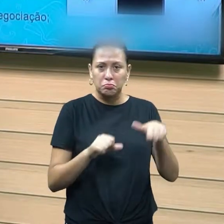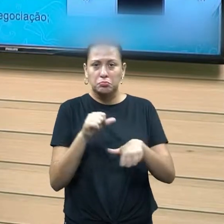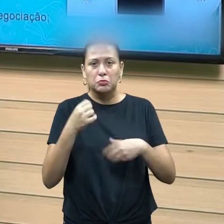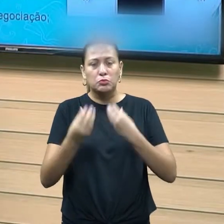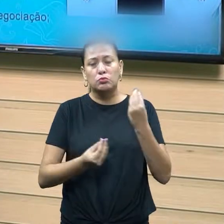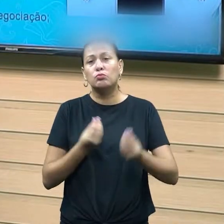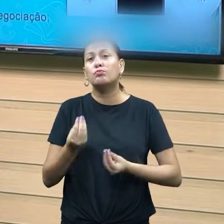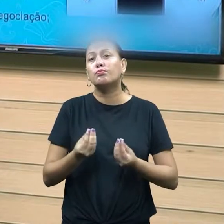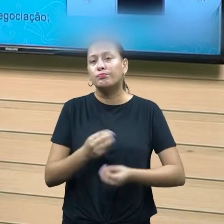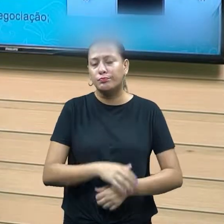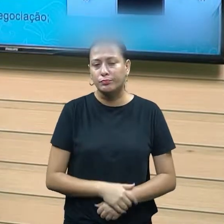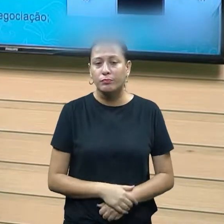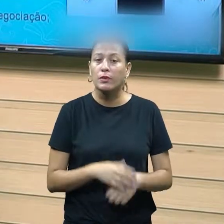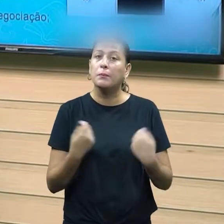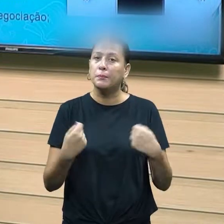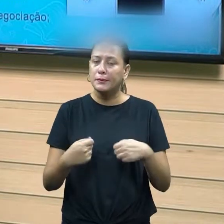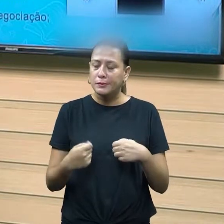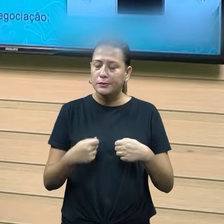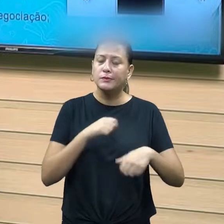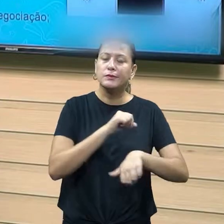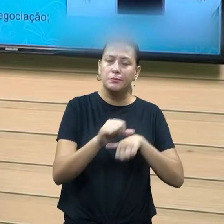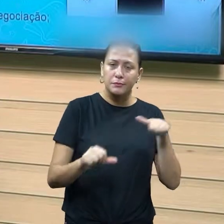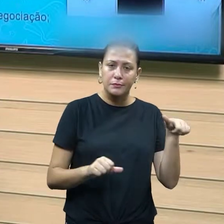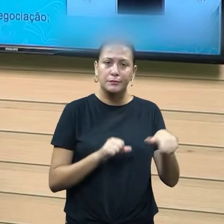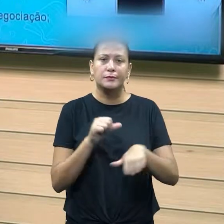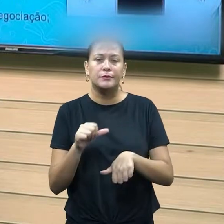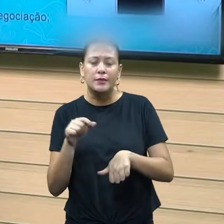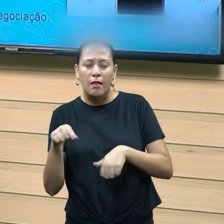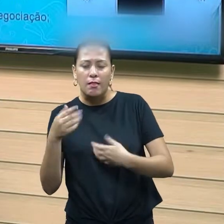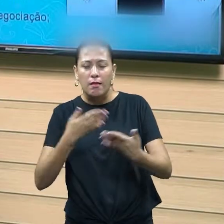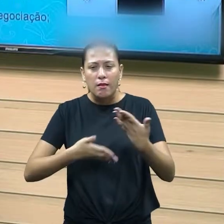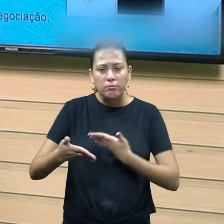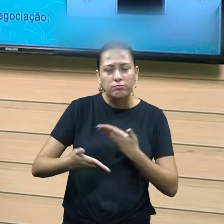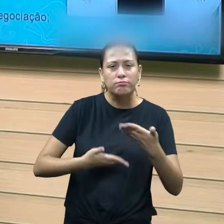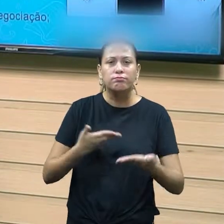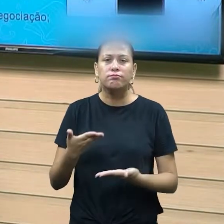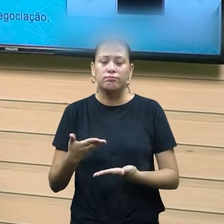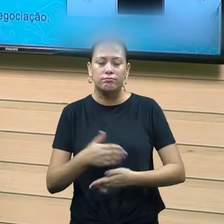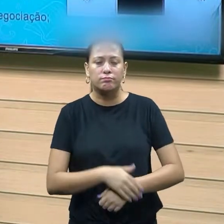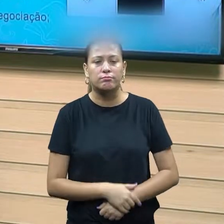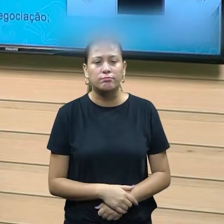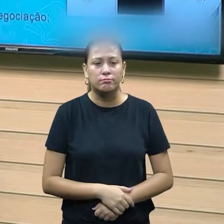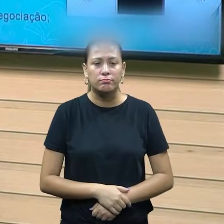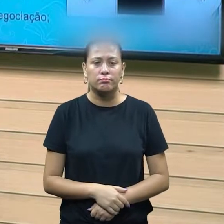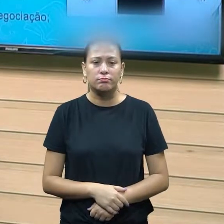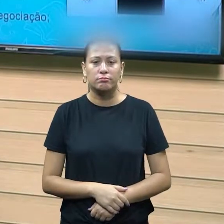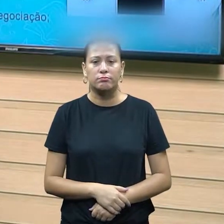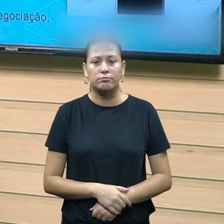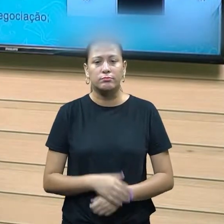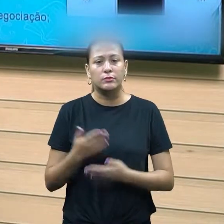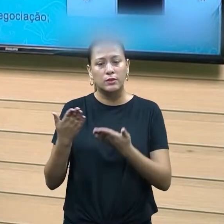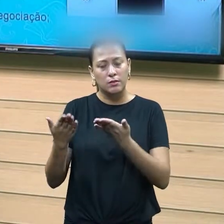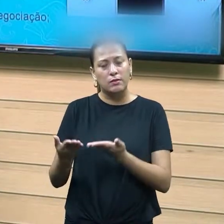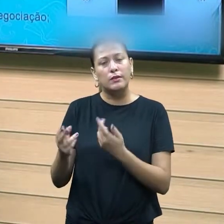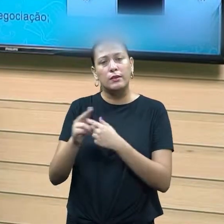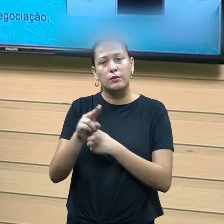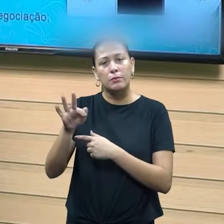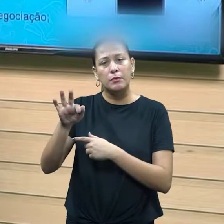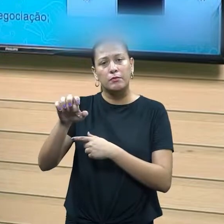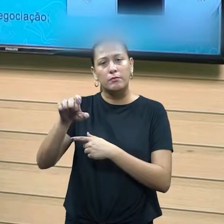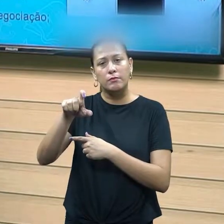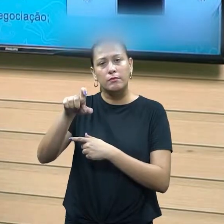vezes é necessário, a gente muda nesse ponto e vai se negociar. Então, ela chama isso de flexibilidade, então eu preciso ser